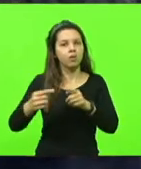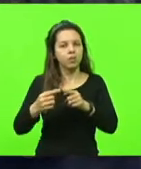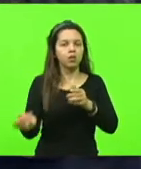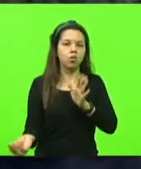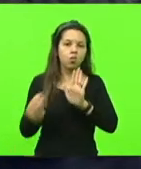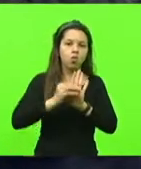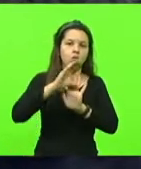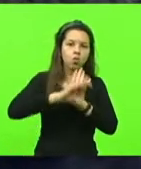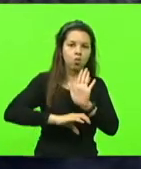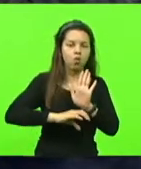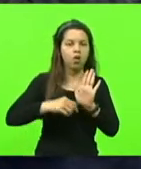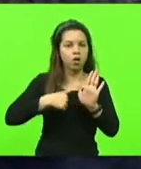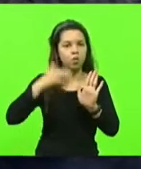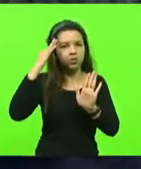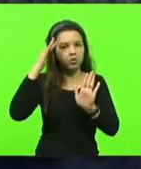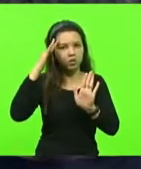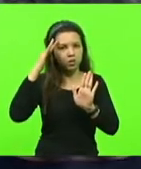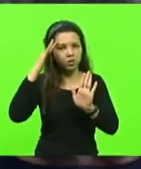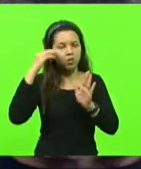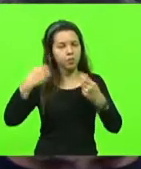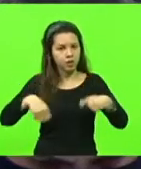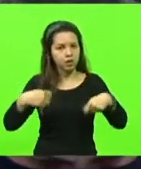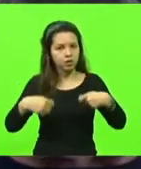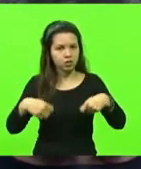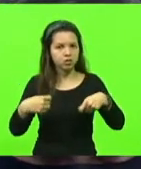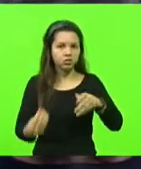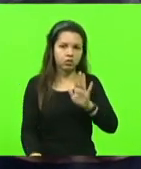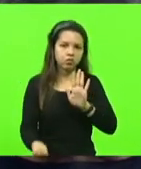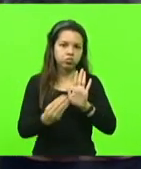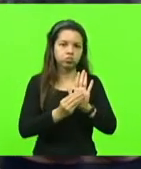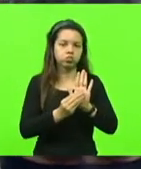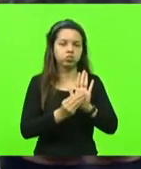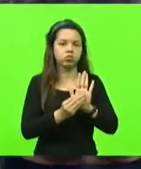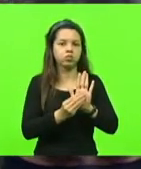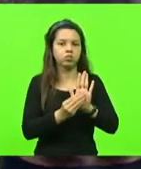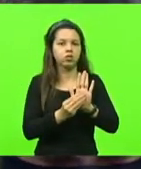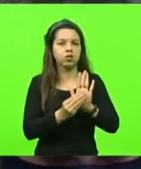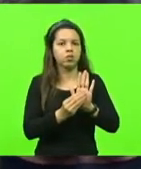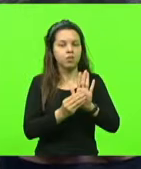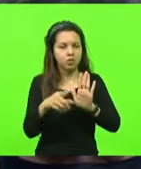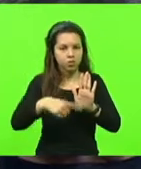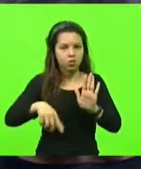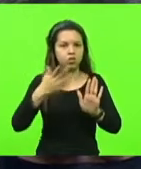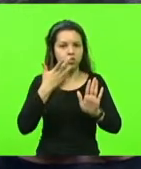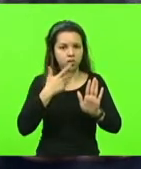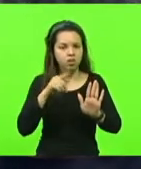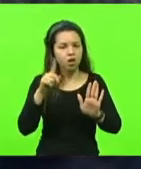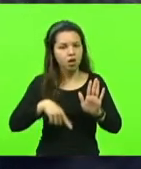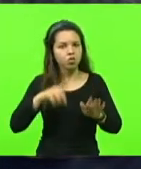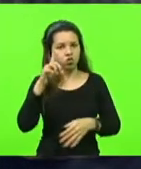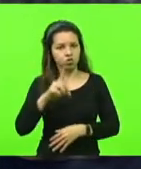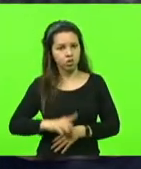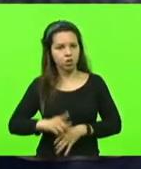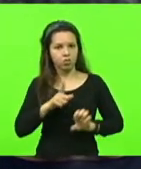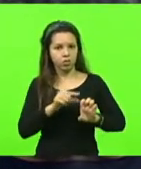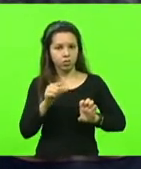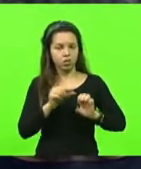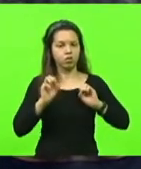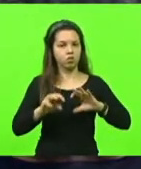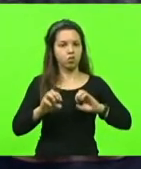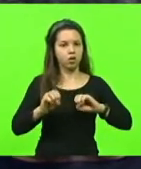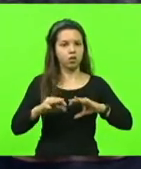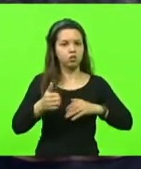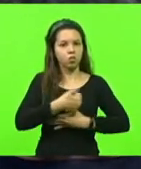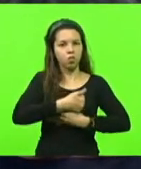currículo o que eu entendo que realmente precisa ser acrescentado para nossas crianças, que é direito, empreendedorismo e educação moral e